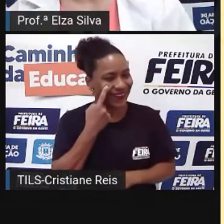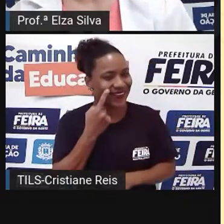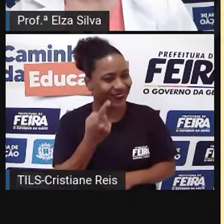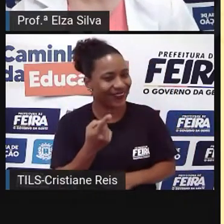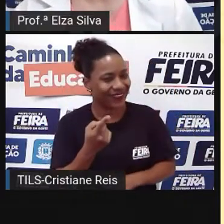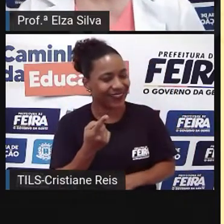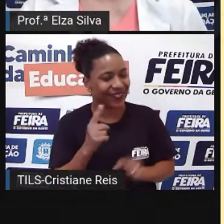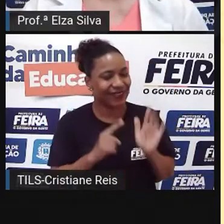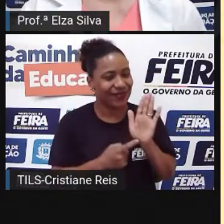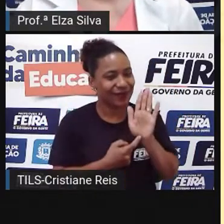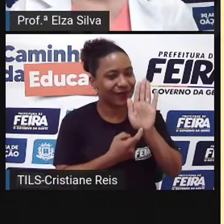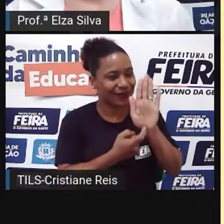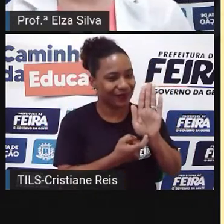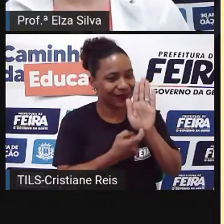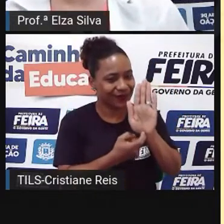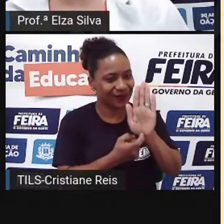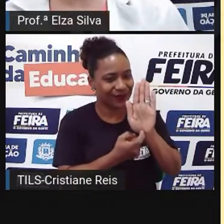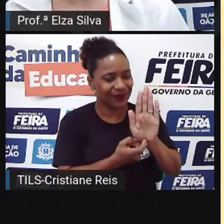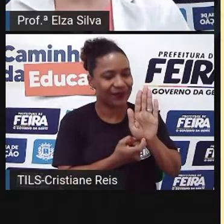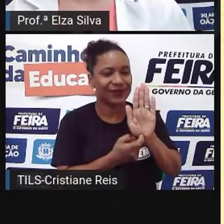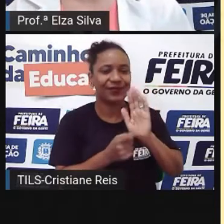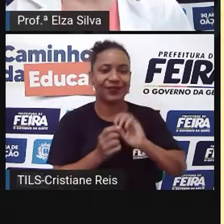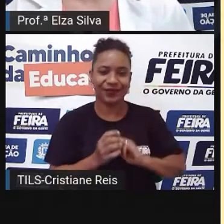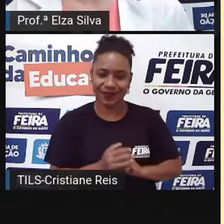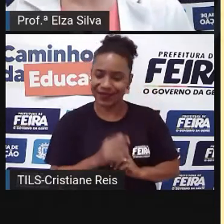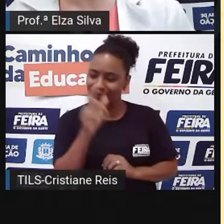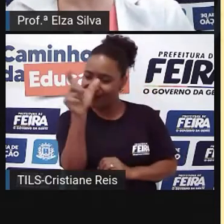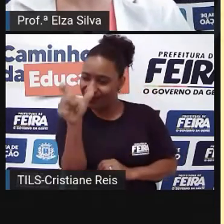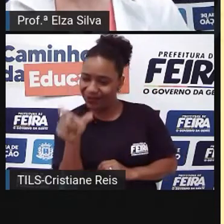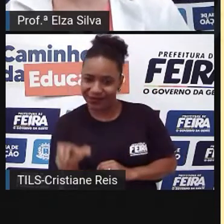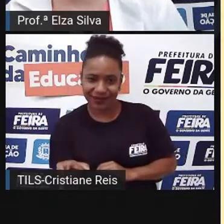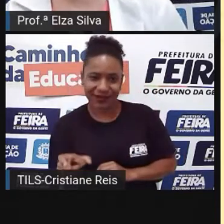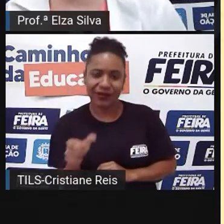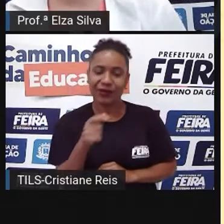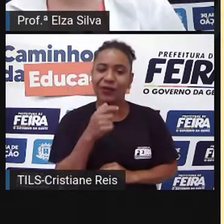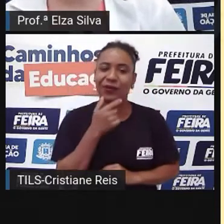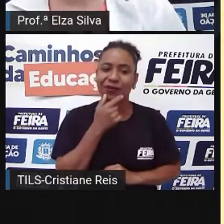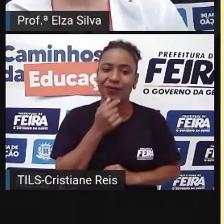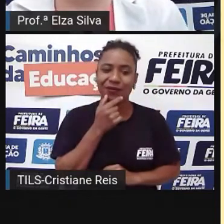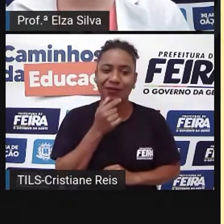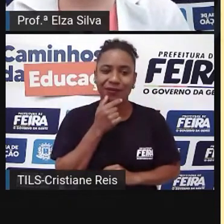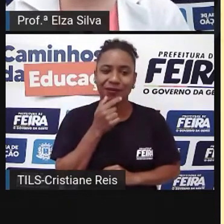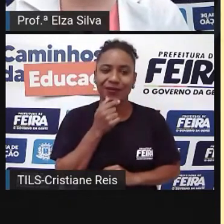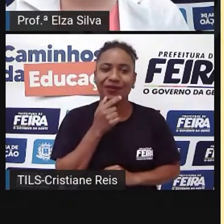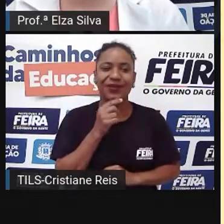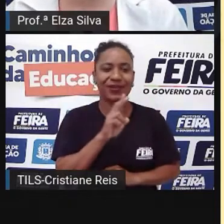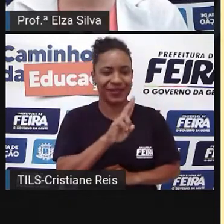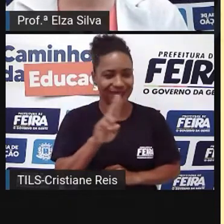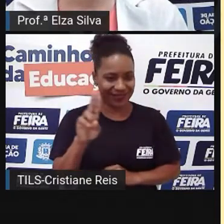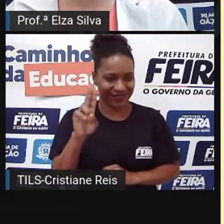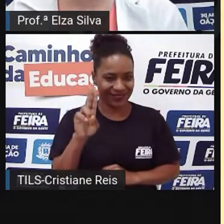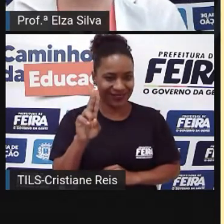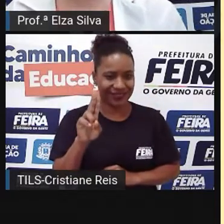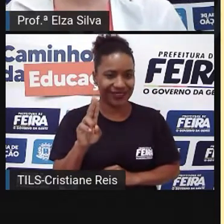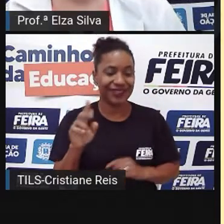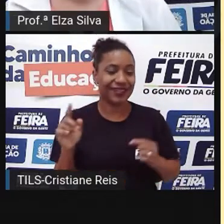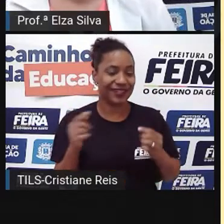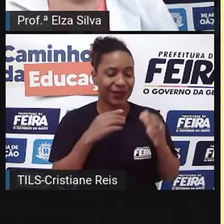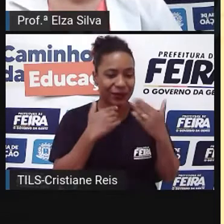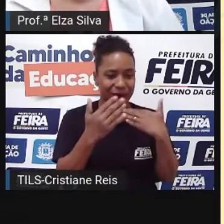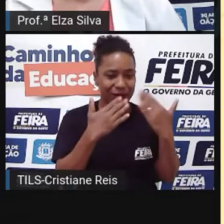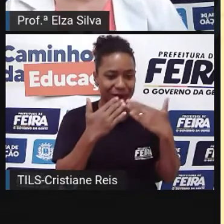apresentação Desse personagem de nome Richard Que se corresponde com a Rose Ok?